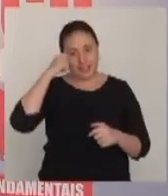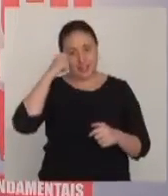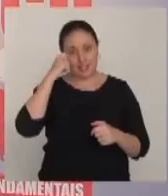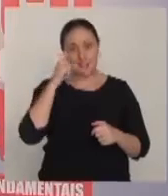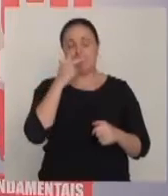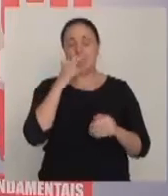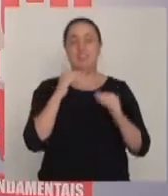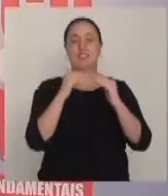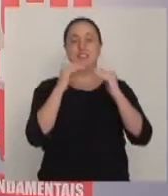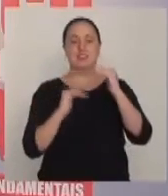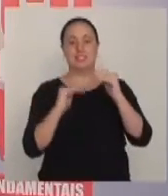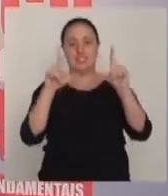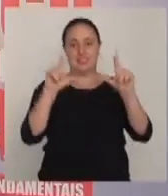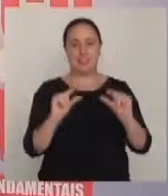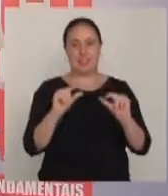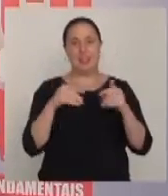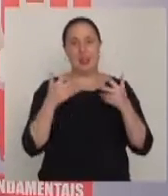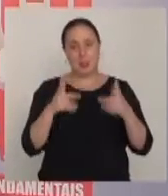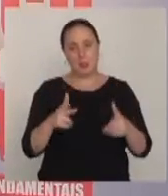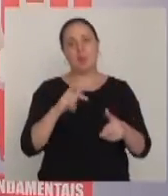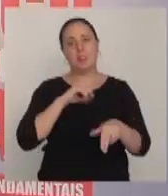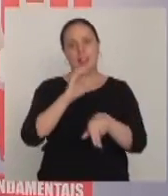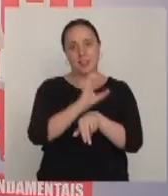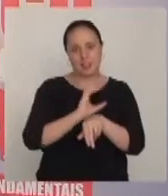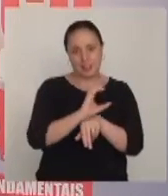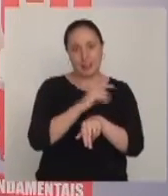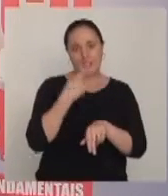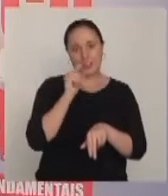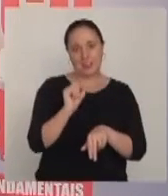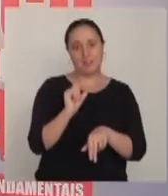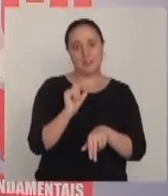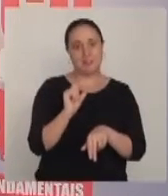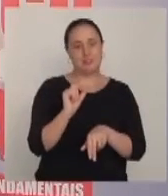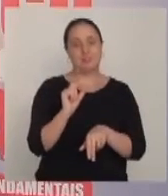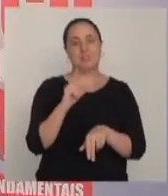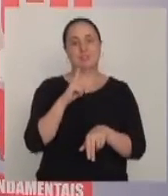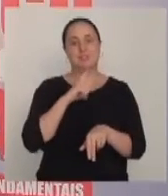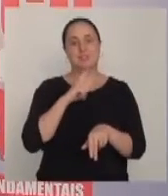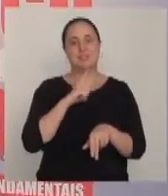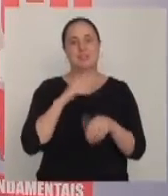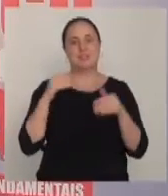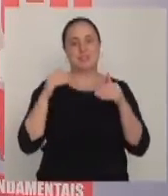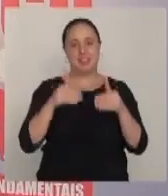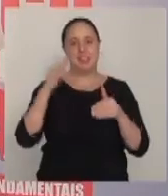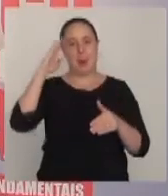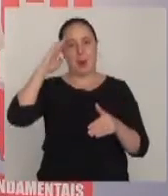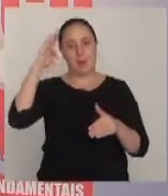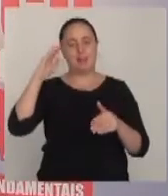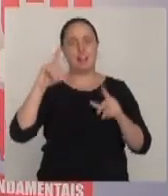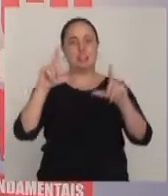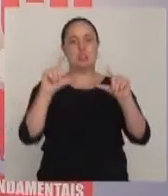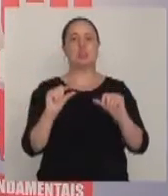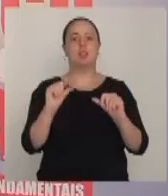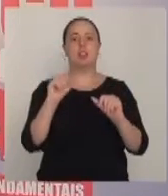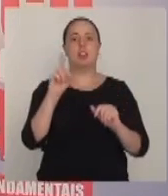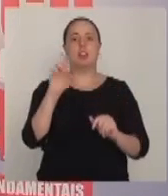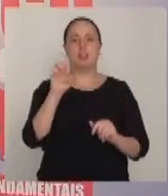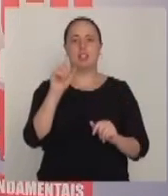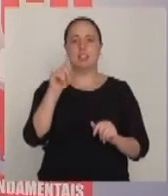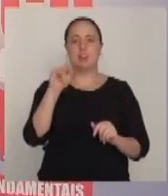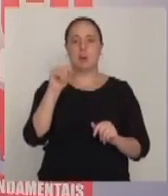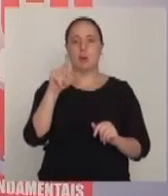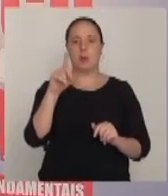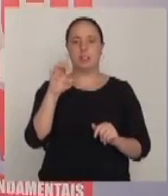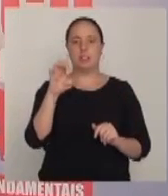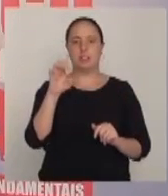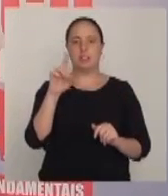desigualdade possa se diminuir, tal como estabelece a Constituição, que ela tem como premissa diminuir as desigualdades sociais.